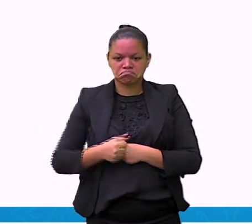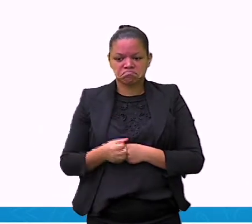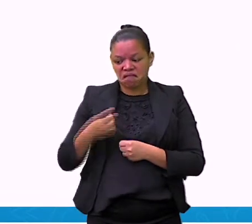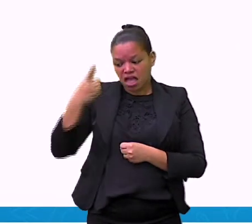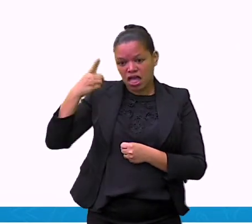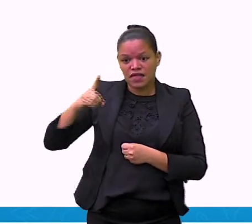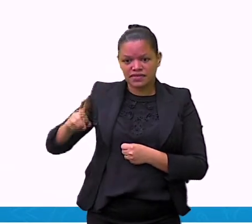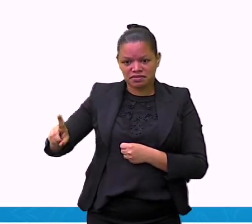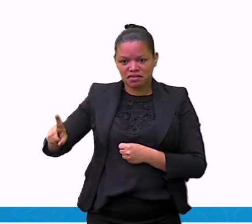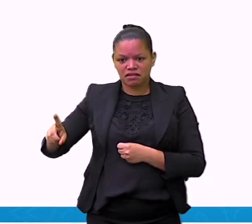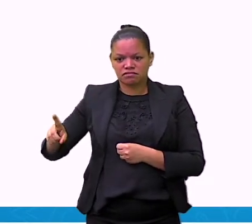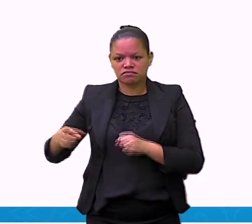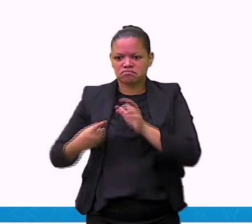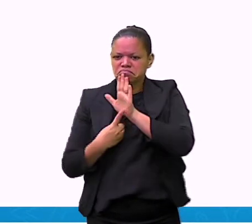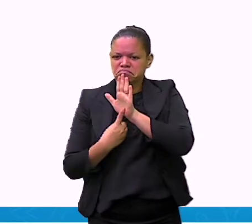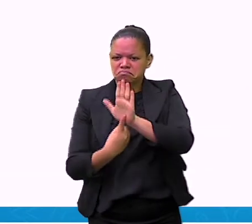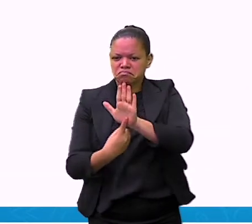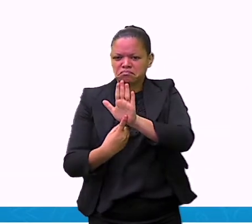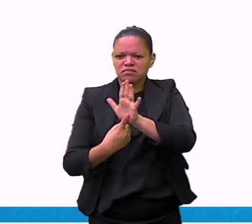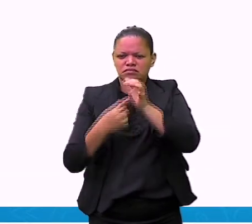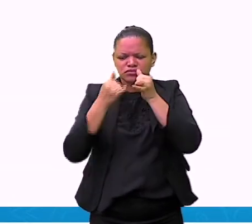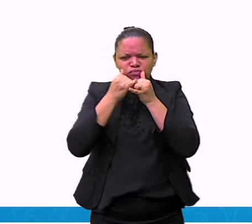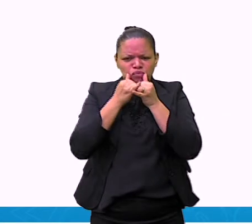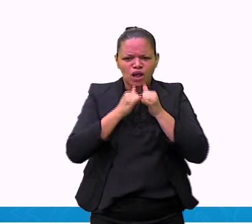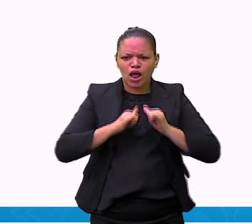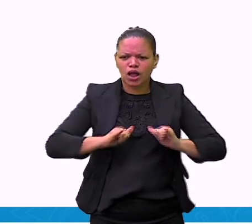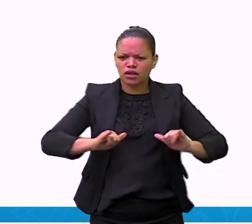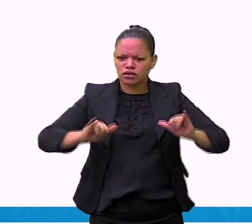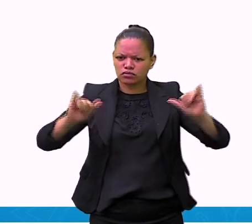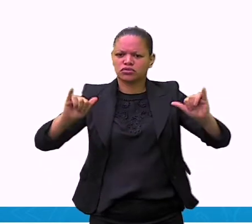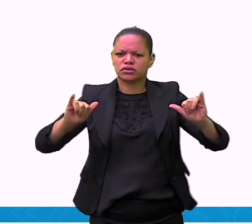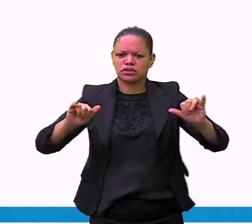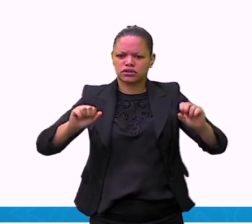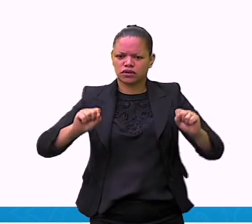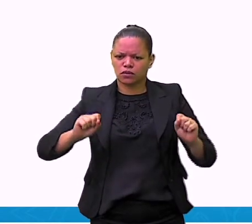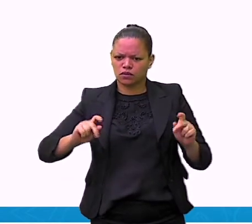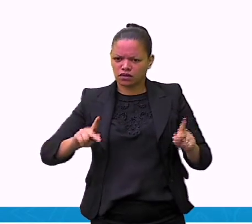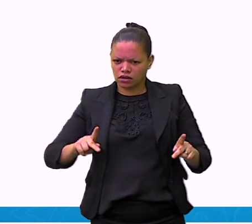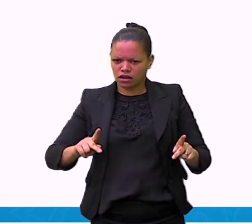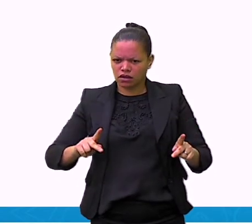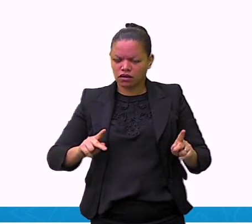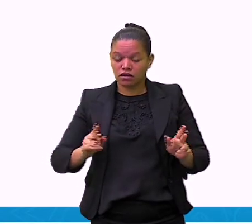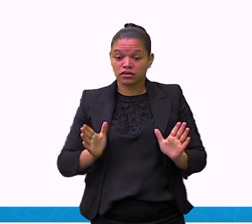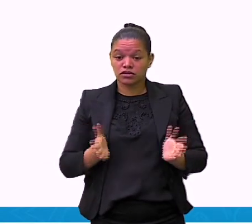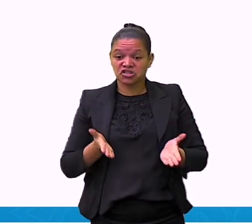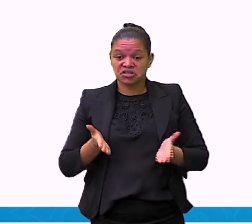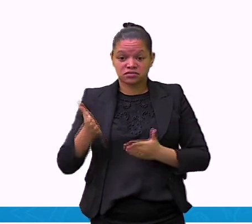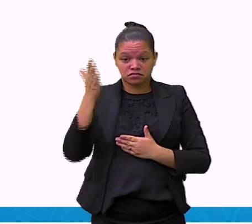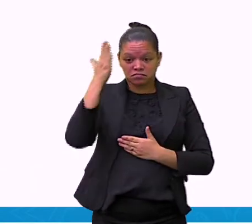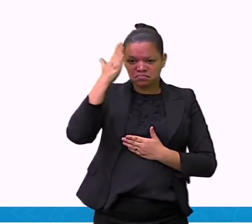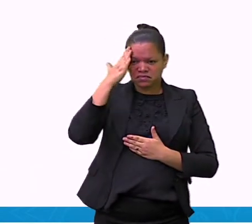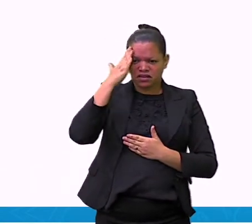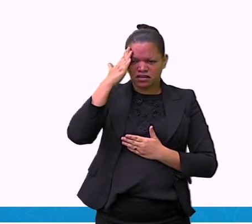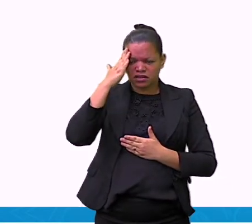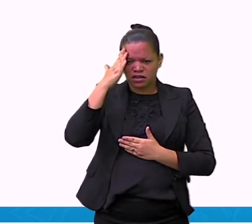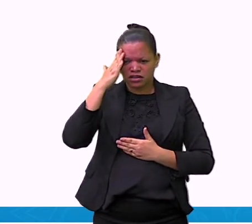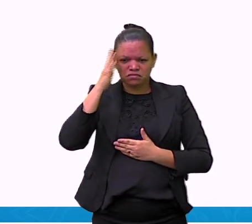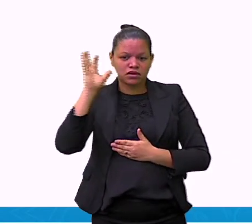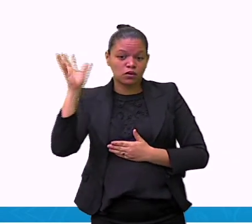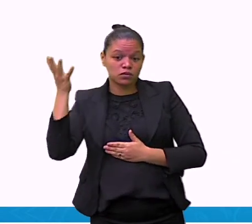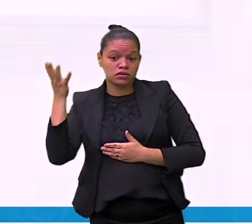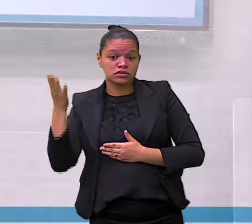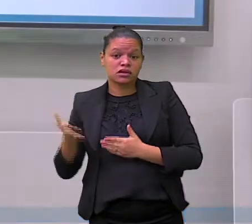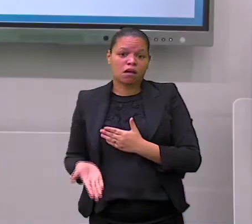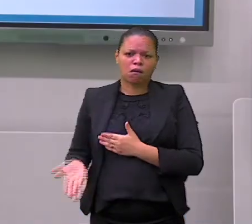muito antiga, se é uma notícia atual. Outra